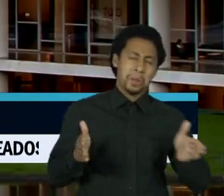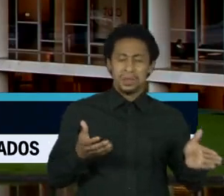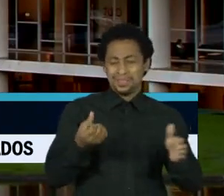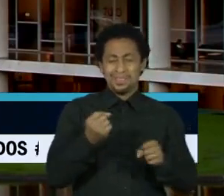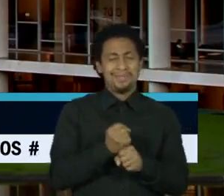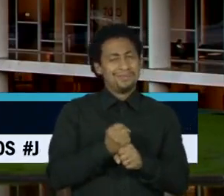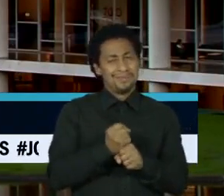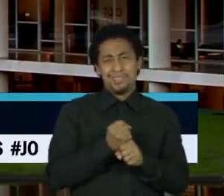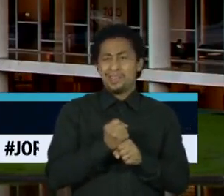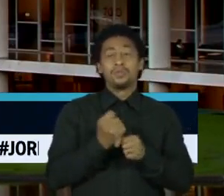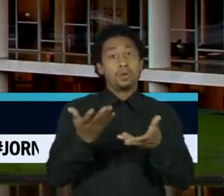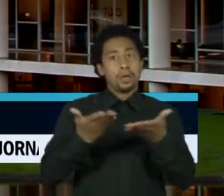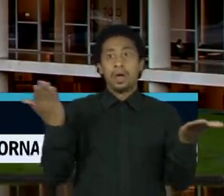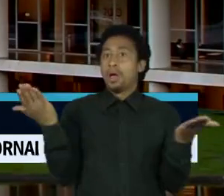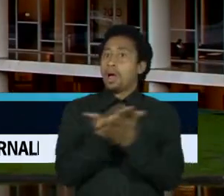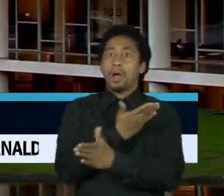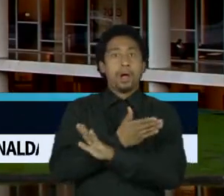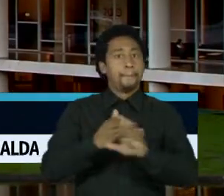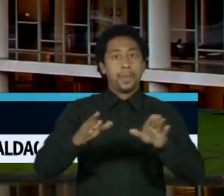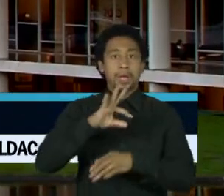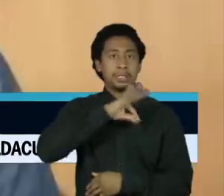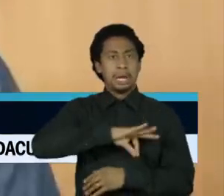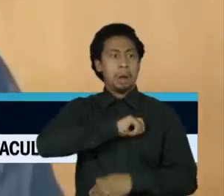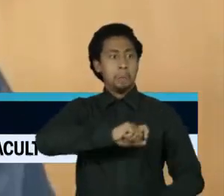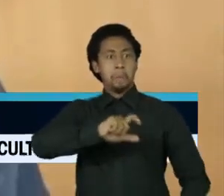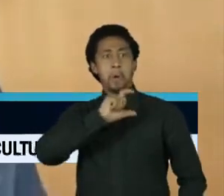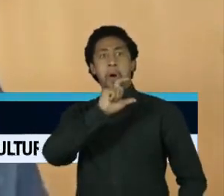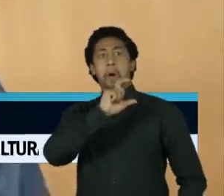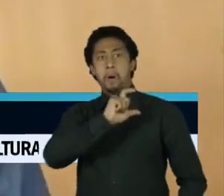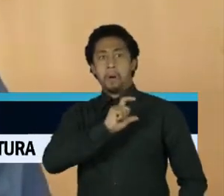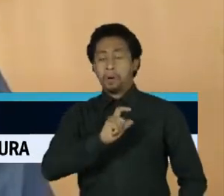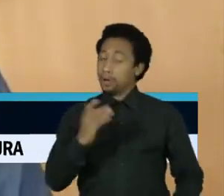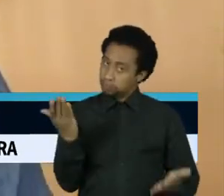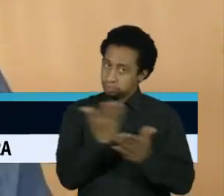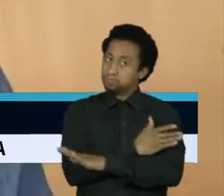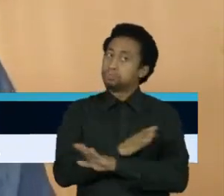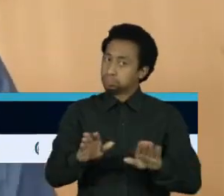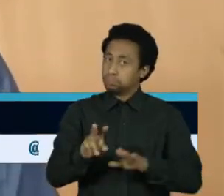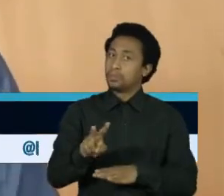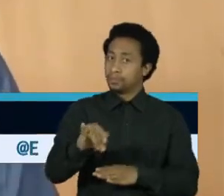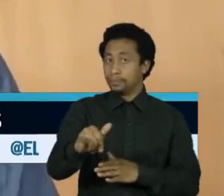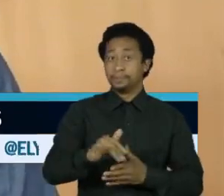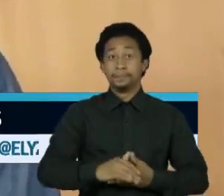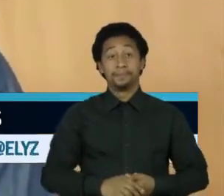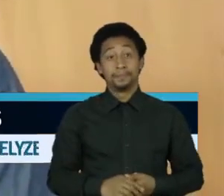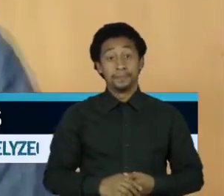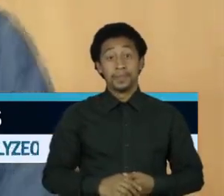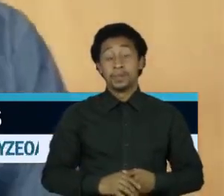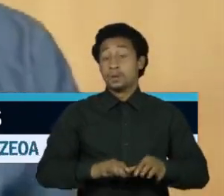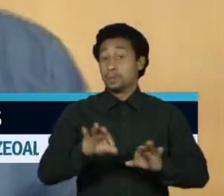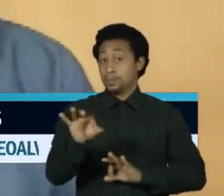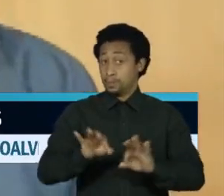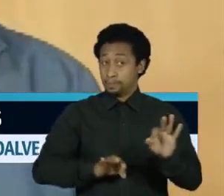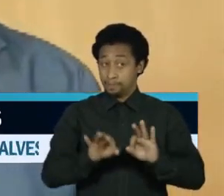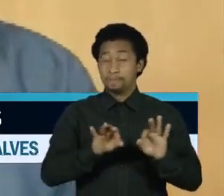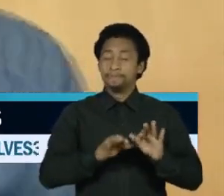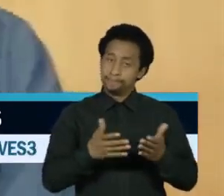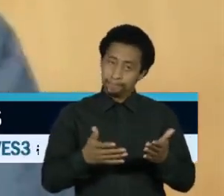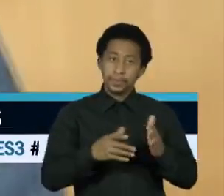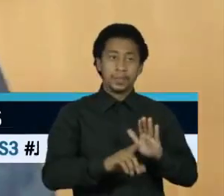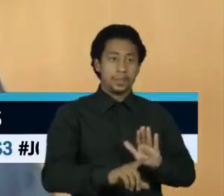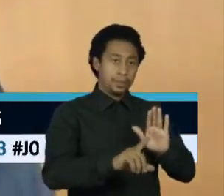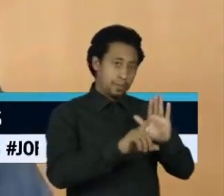com a farra dos altíssimos salários. Esse projeto de lei, a ideia dele é acabar